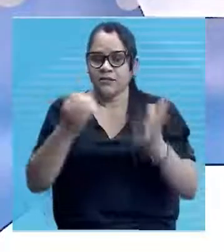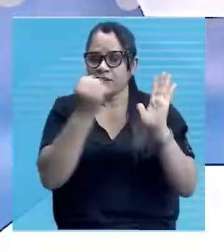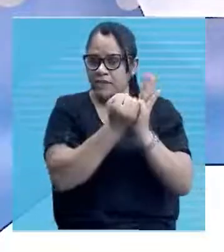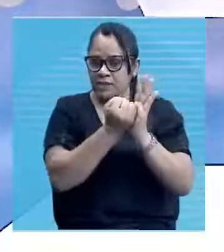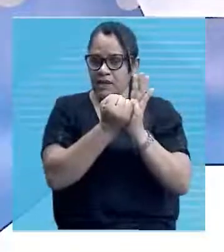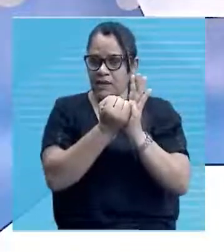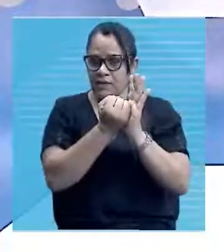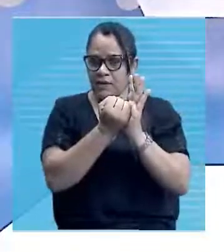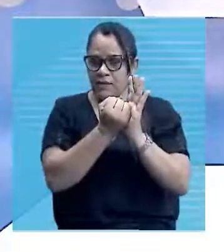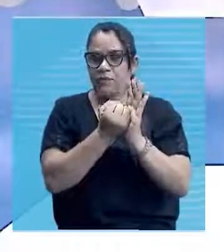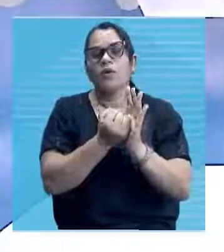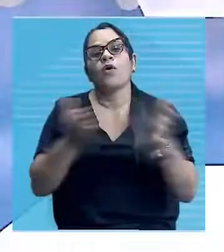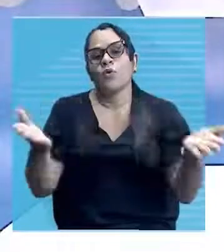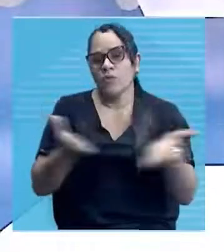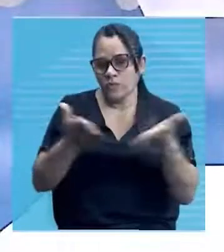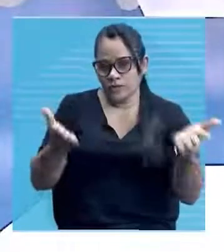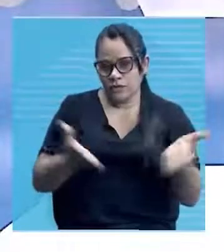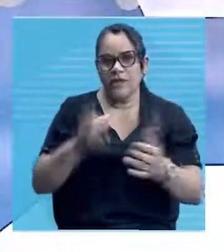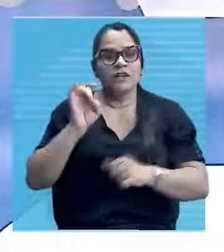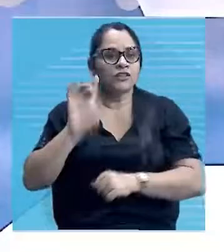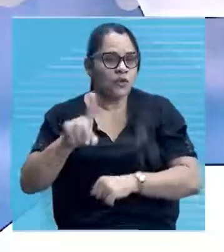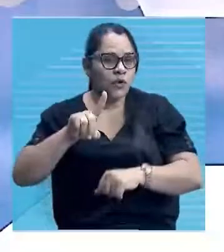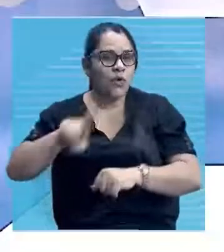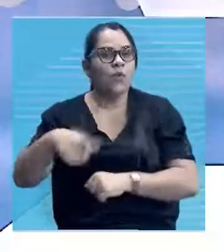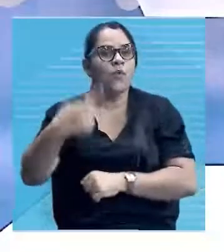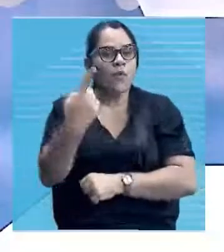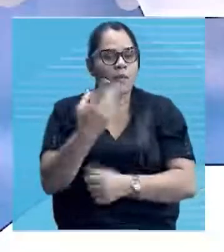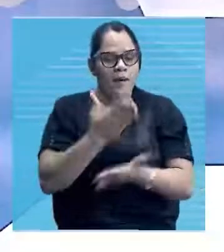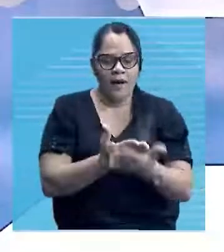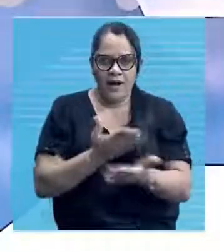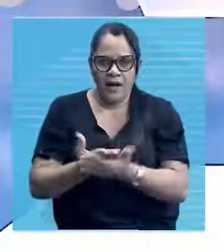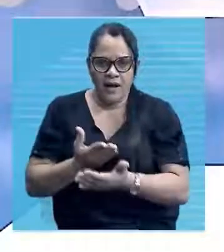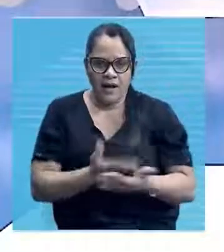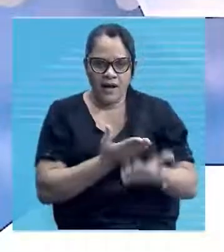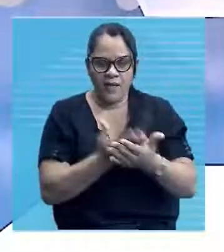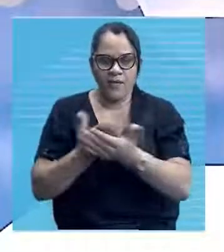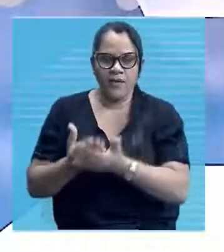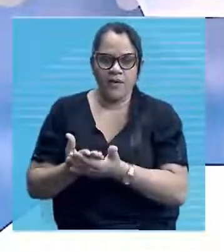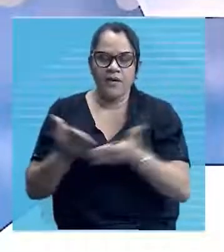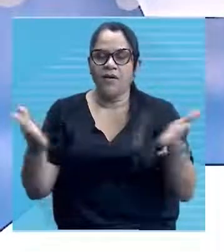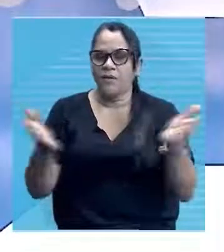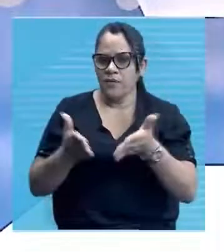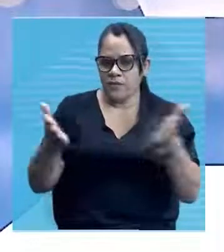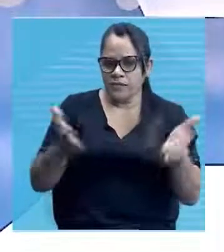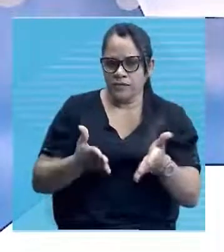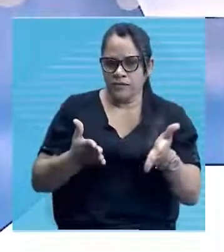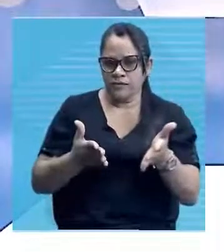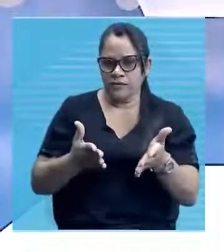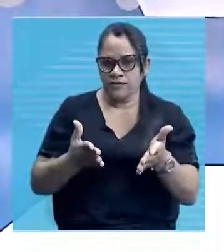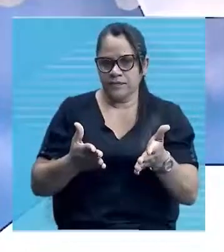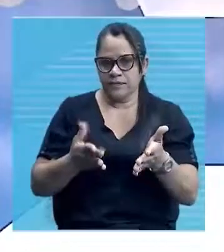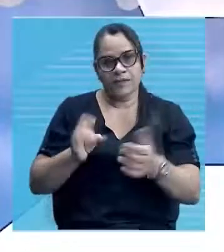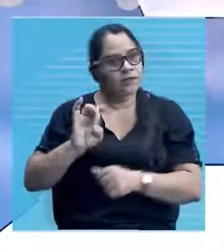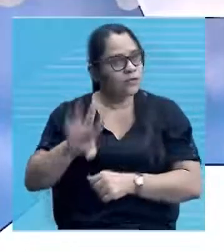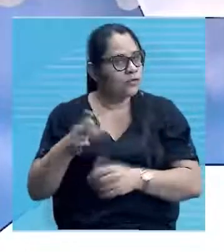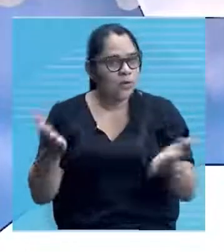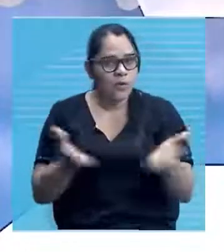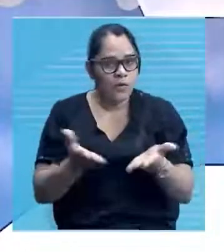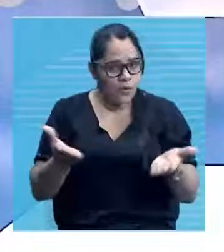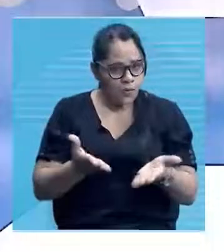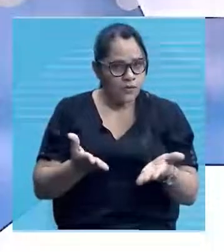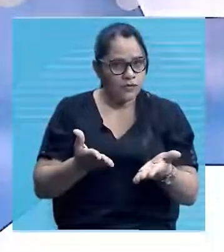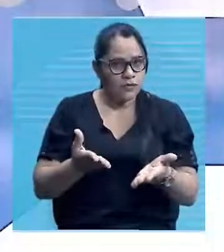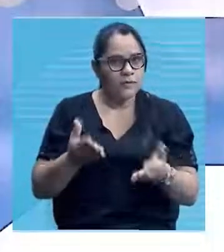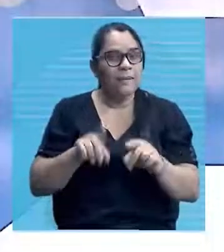só temos uma aula, tá? E por nós só temos uma aula, né? Hoje, né? Não só hoje, como na terça-feira, a gente deve